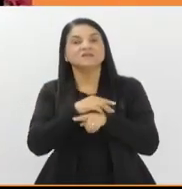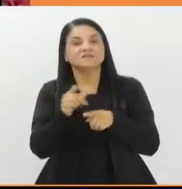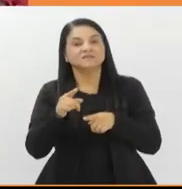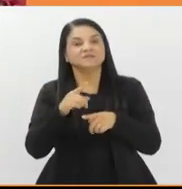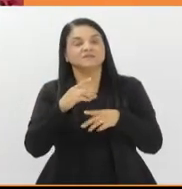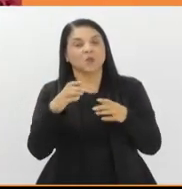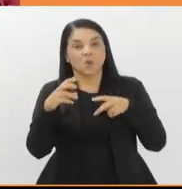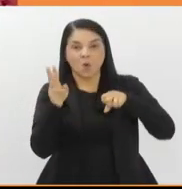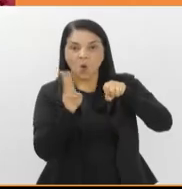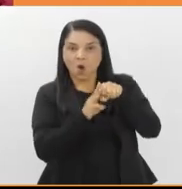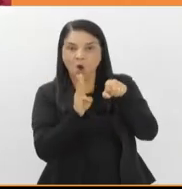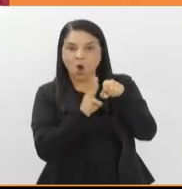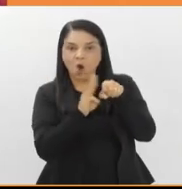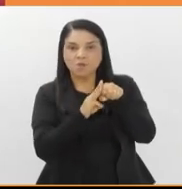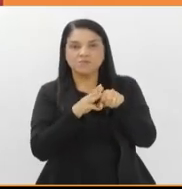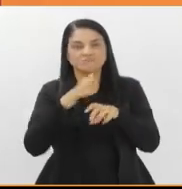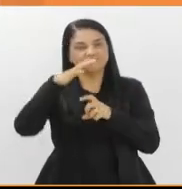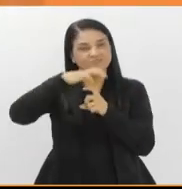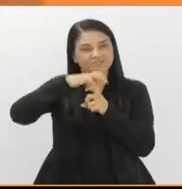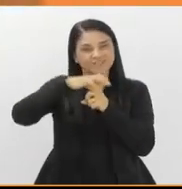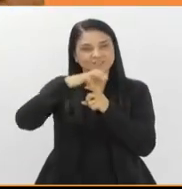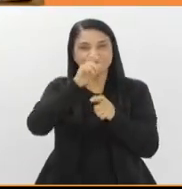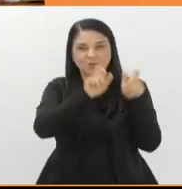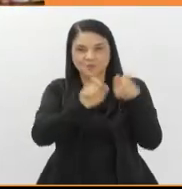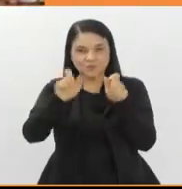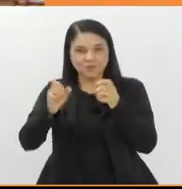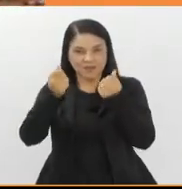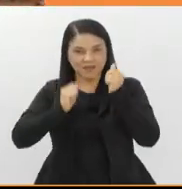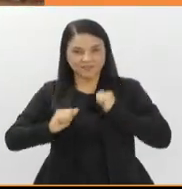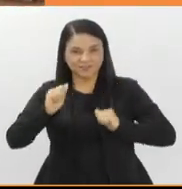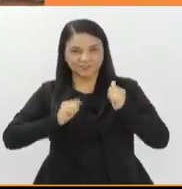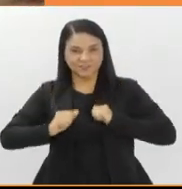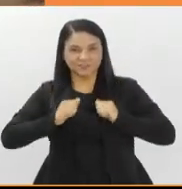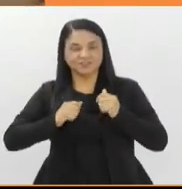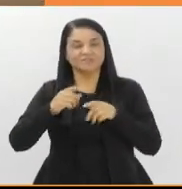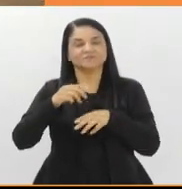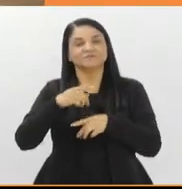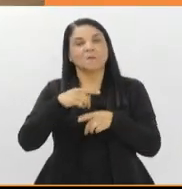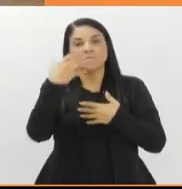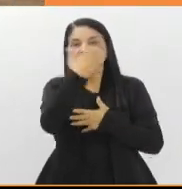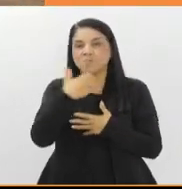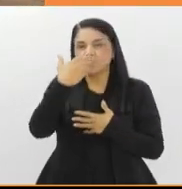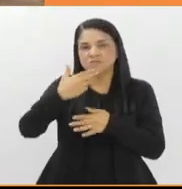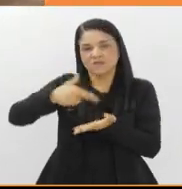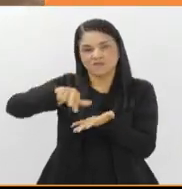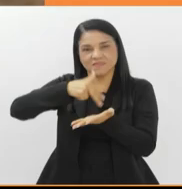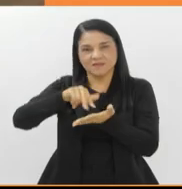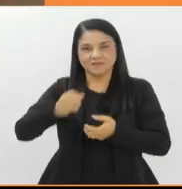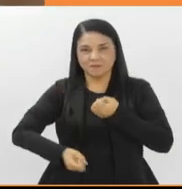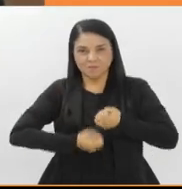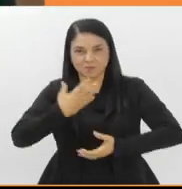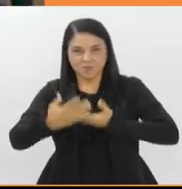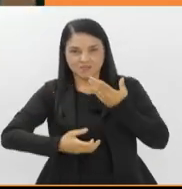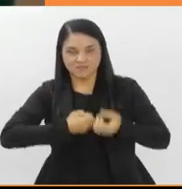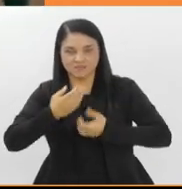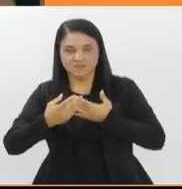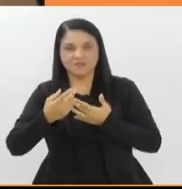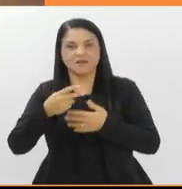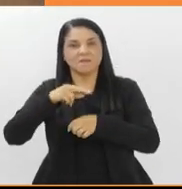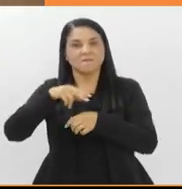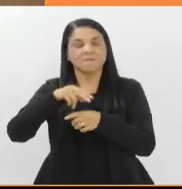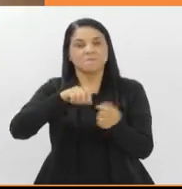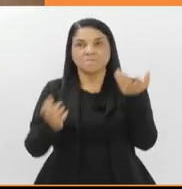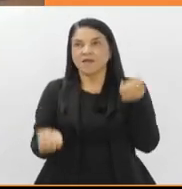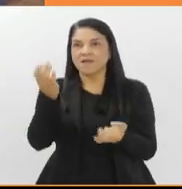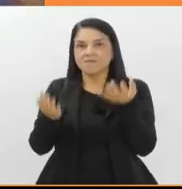faz apresentação na Serra. O show mistura música, malabares, acrobacias, danças e poesia, em clima de descontração e